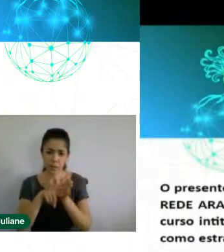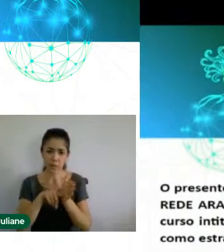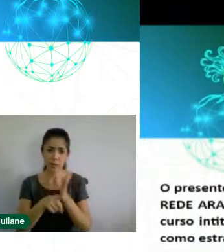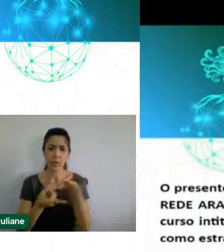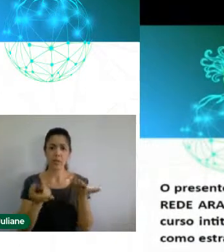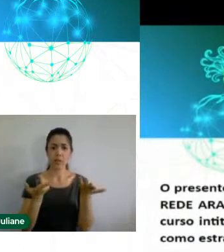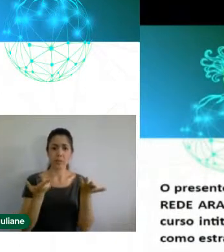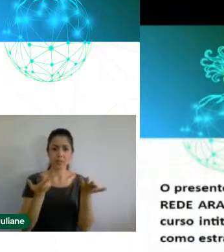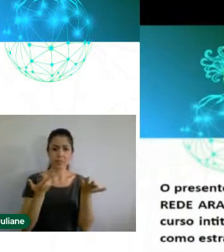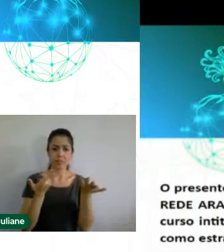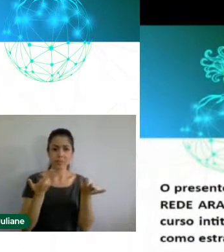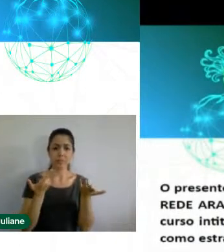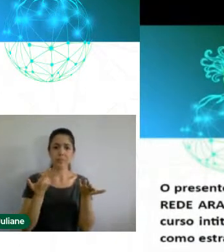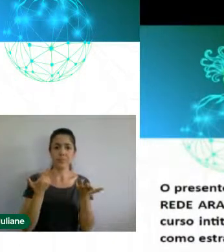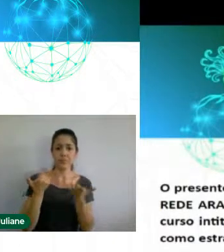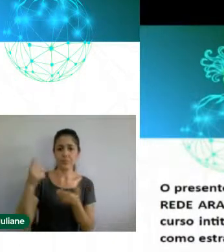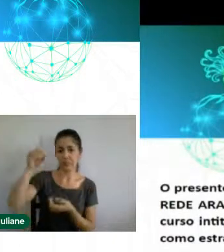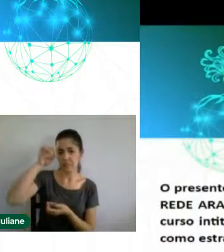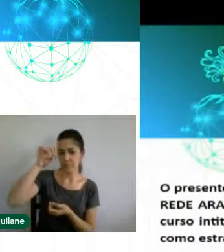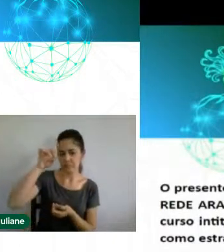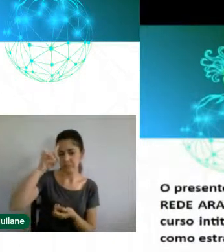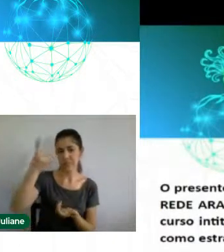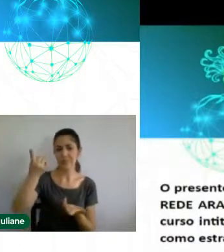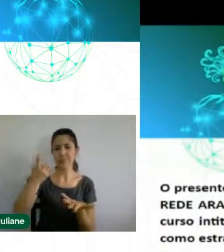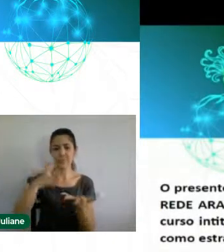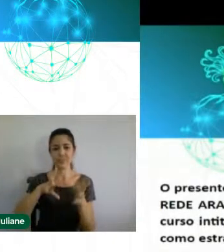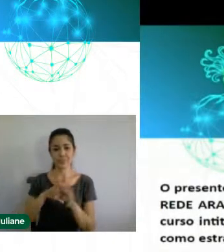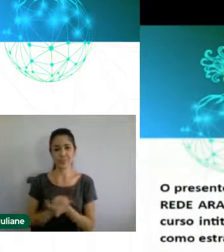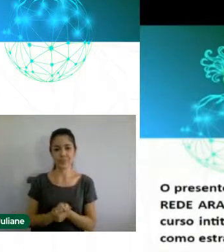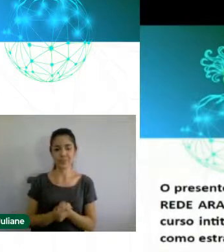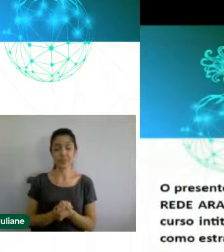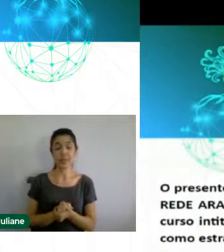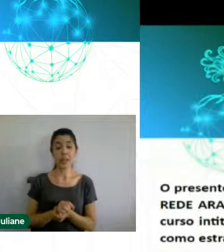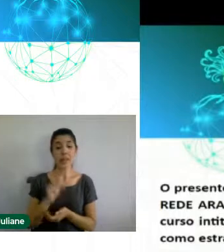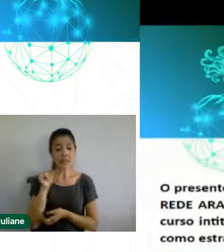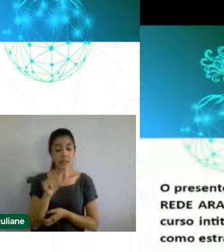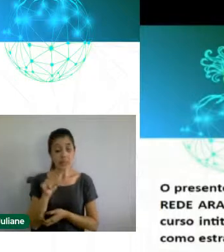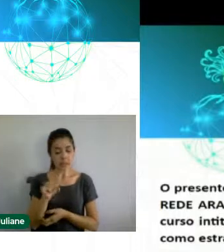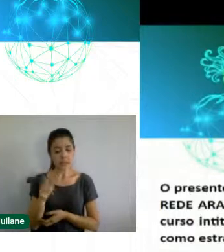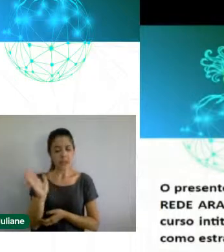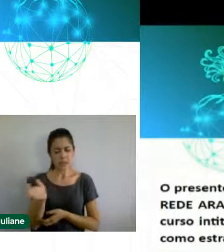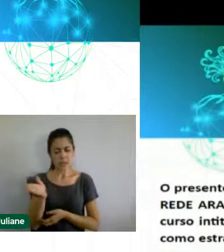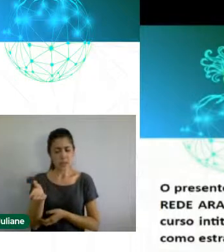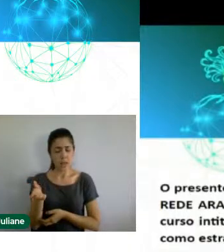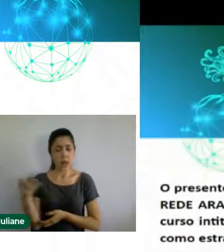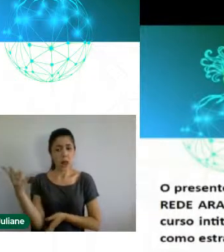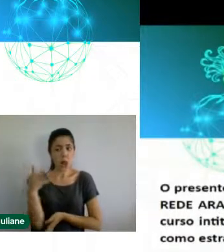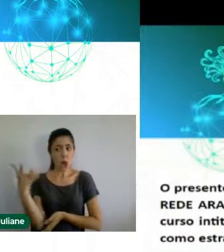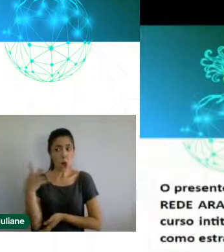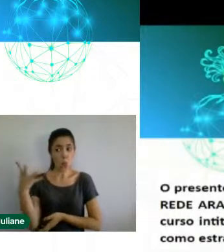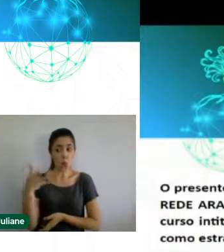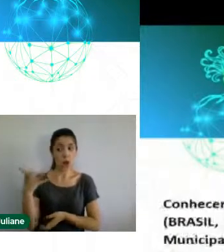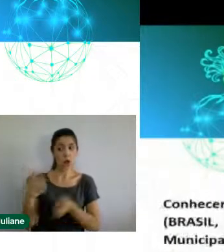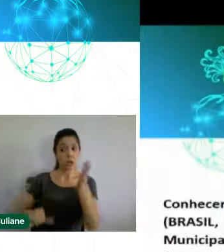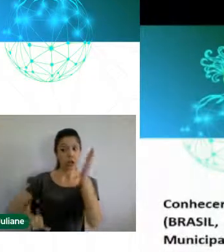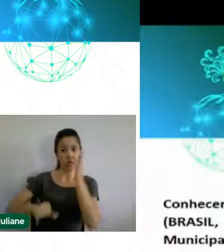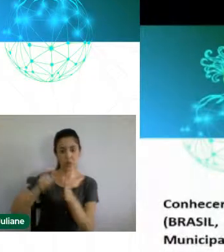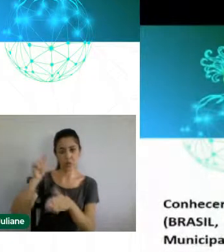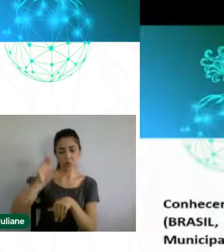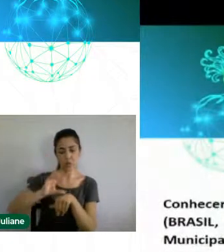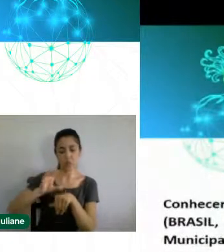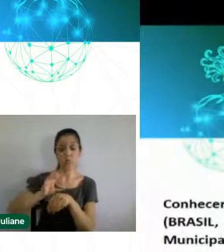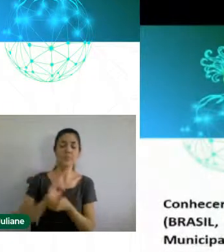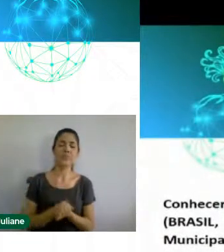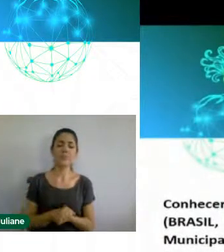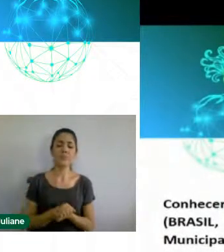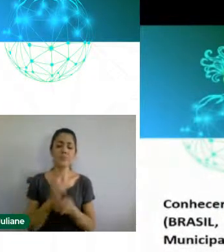de Inovação Social. Esta é a quarta edição neste ano 2021. O objetivo